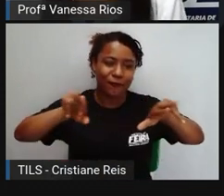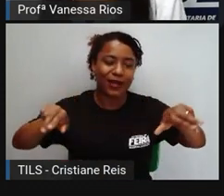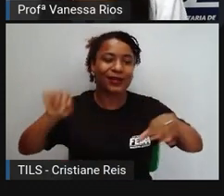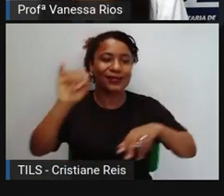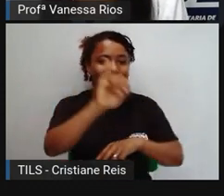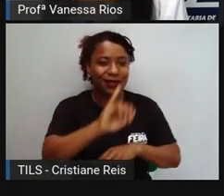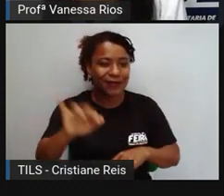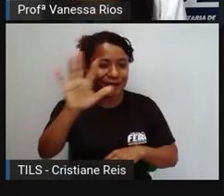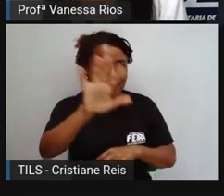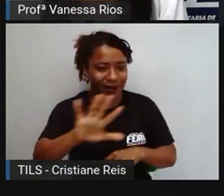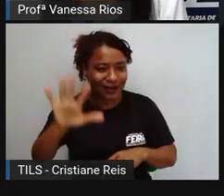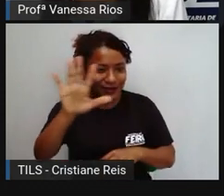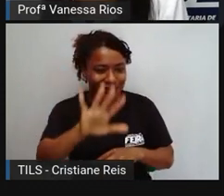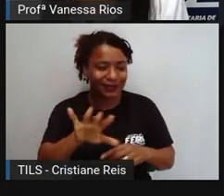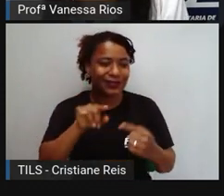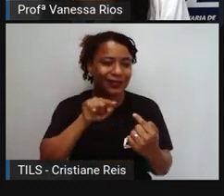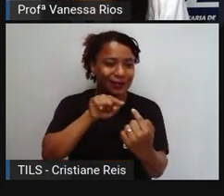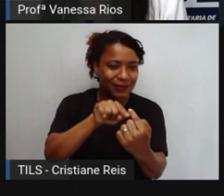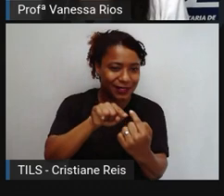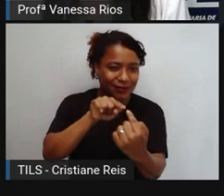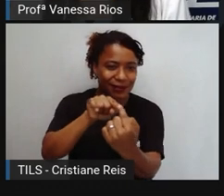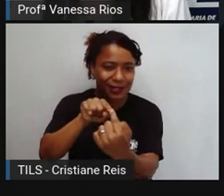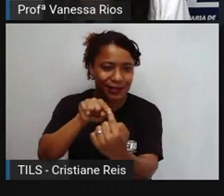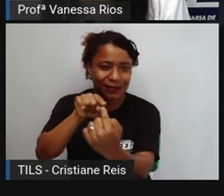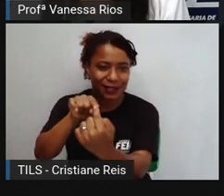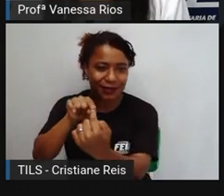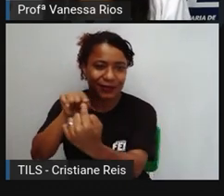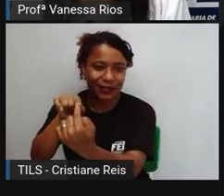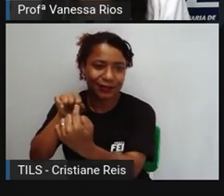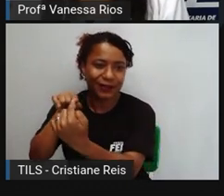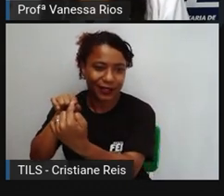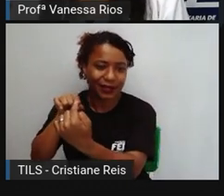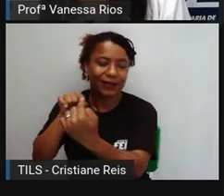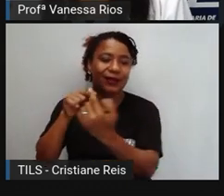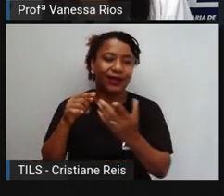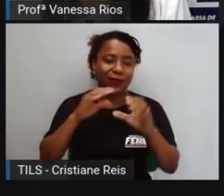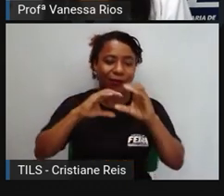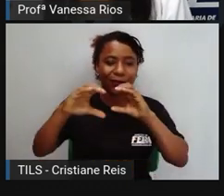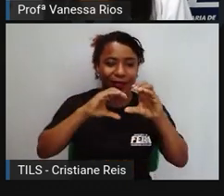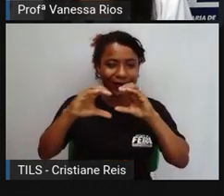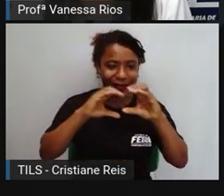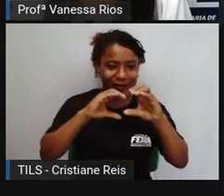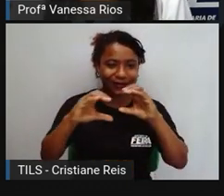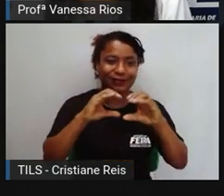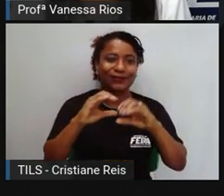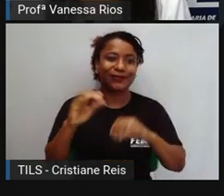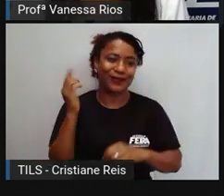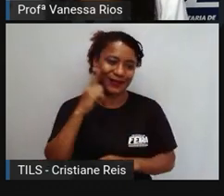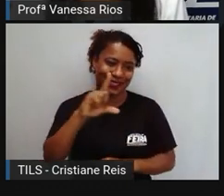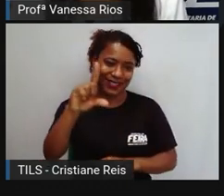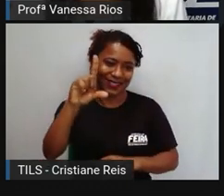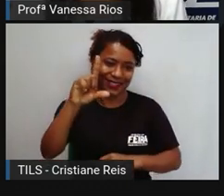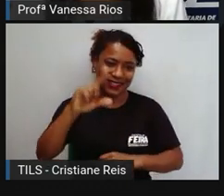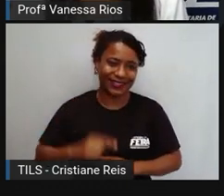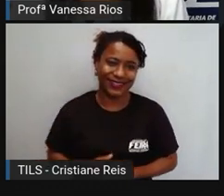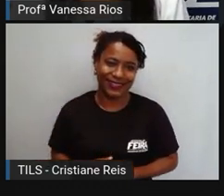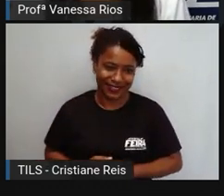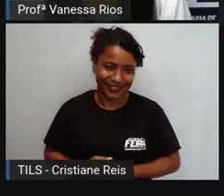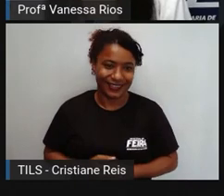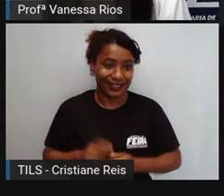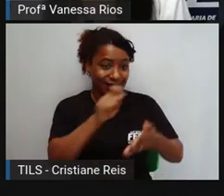que traduzem aí tudo que se necessita para que a comunicação aconteça lá na China, a comunicação